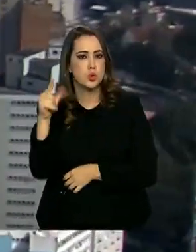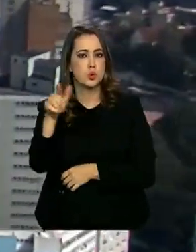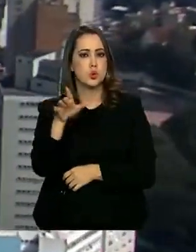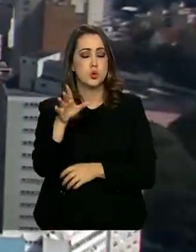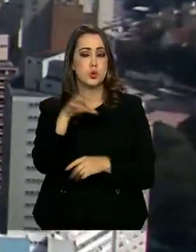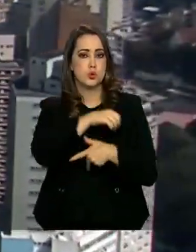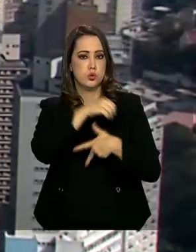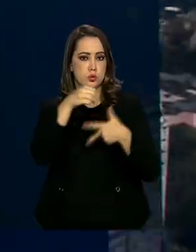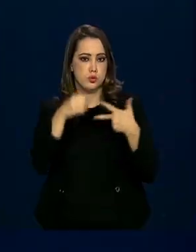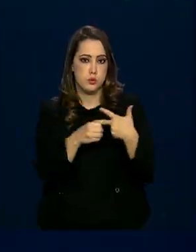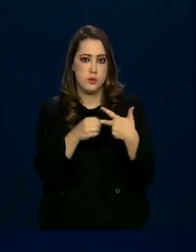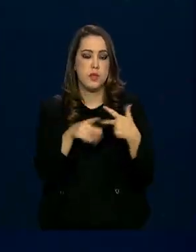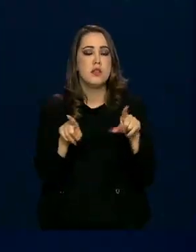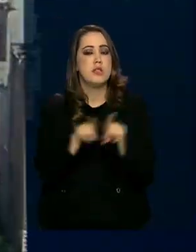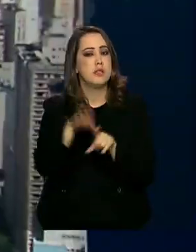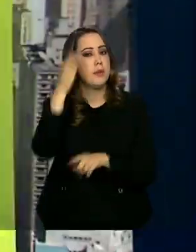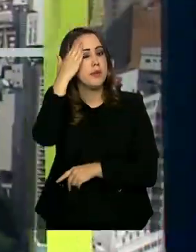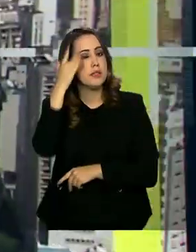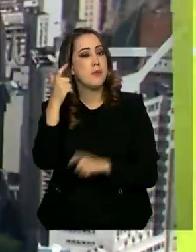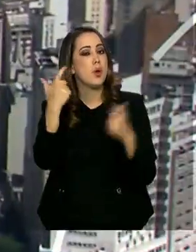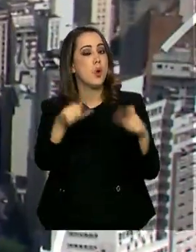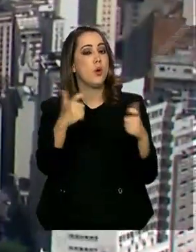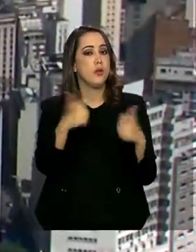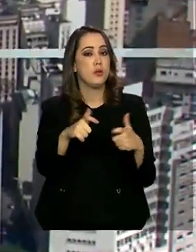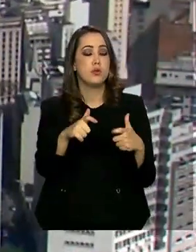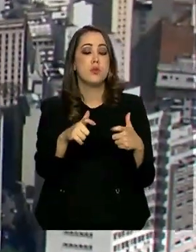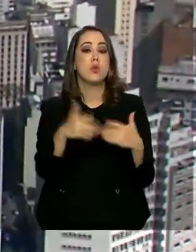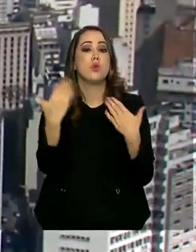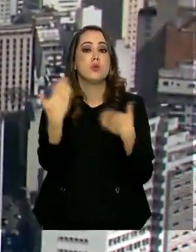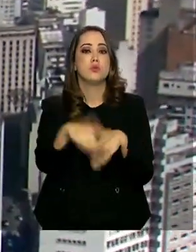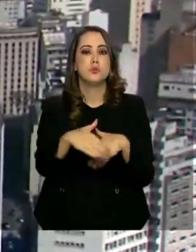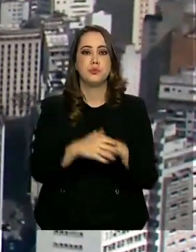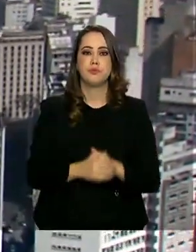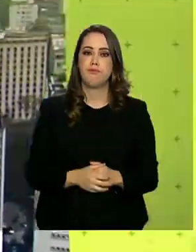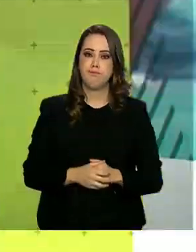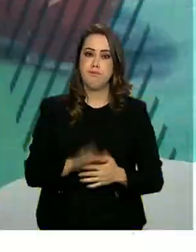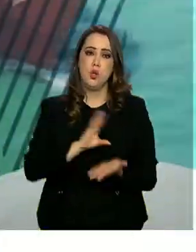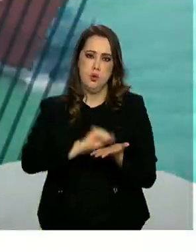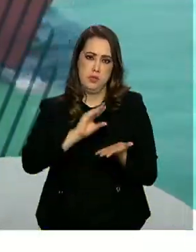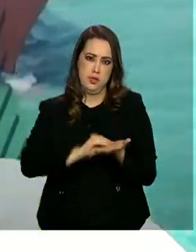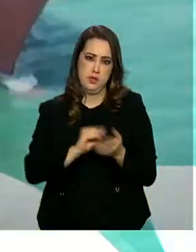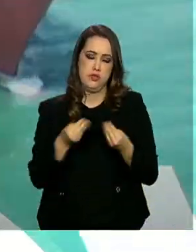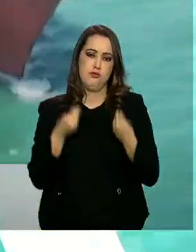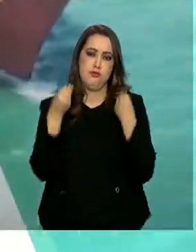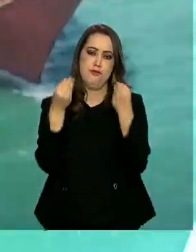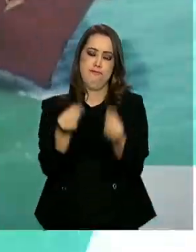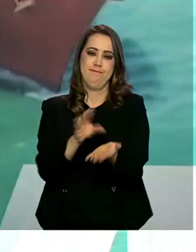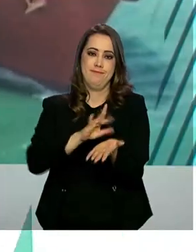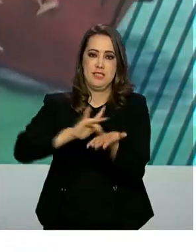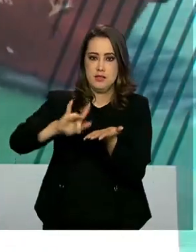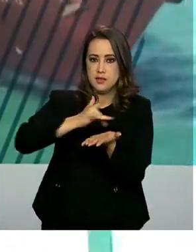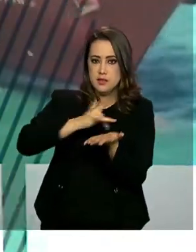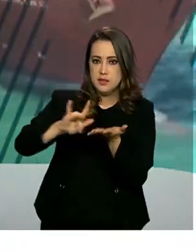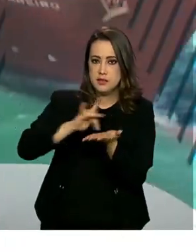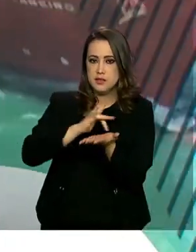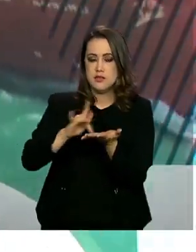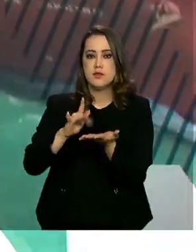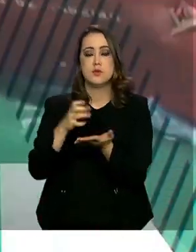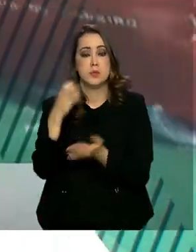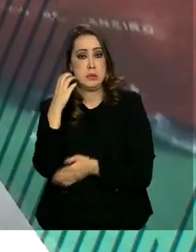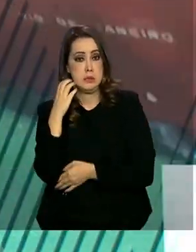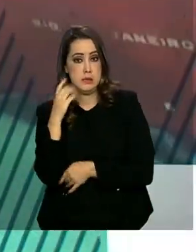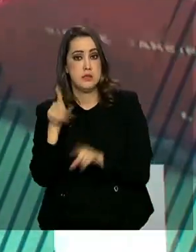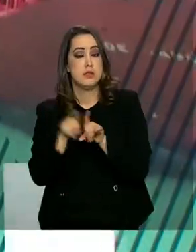todas as fases do Enem e saber onde fará a prova. O aplicativo está disponível para smartphones e